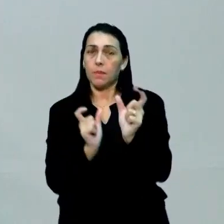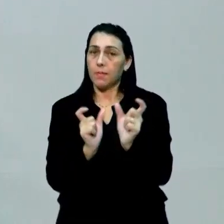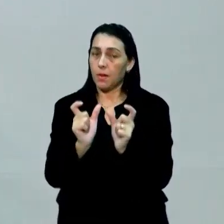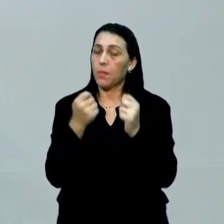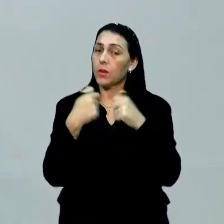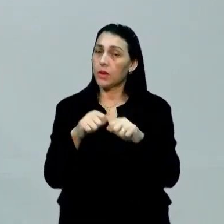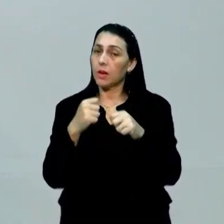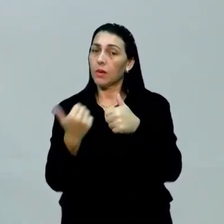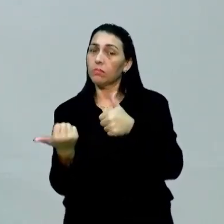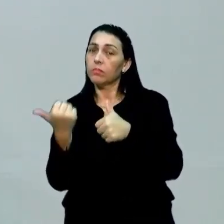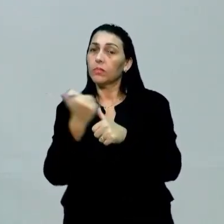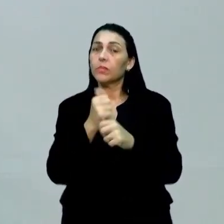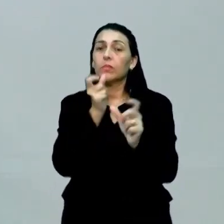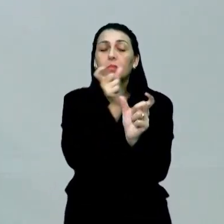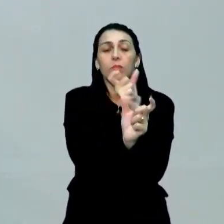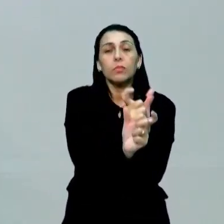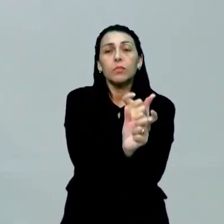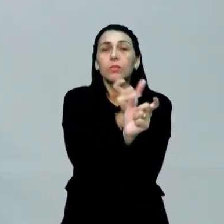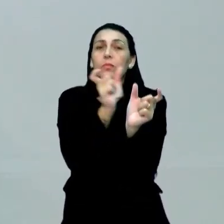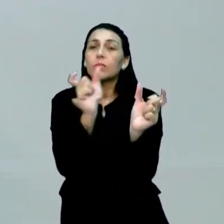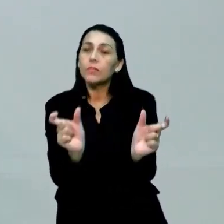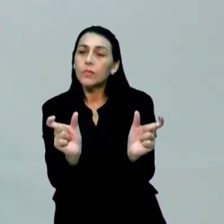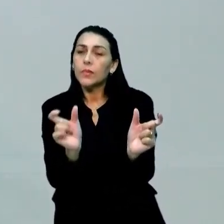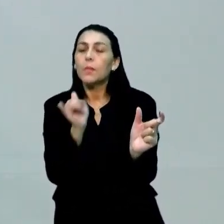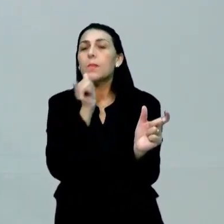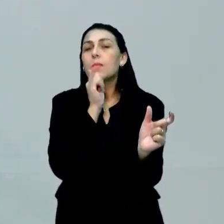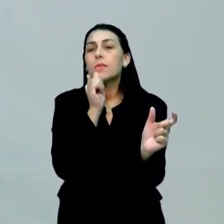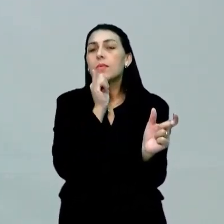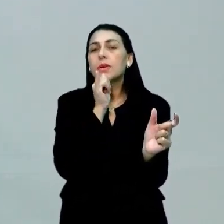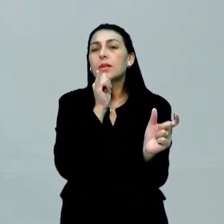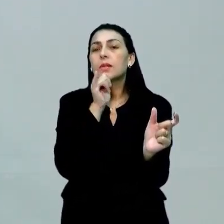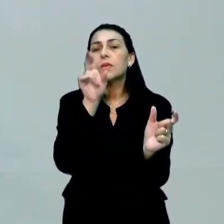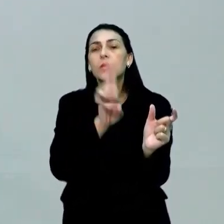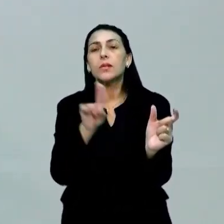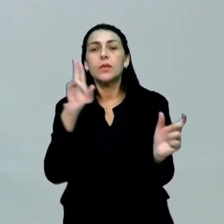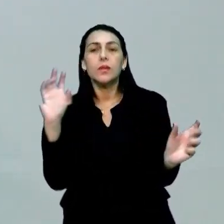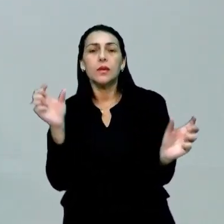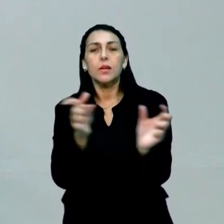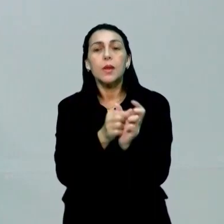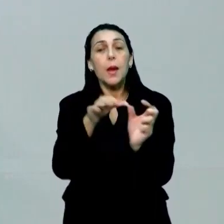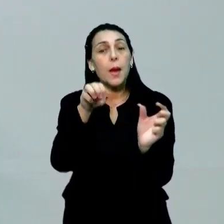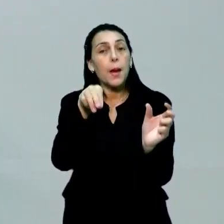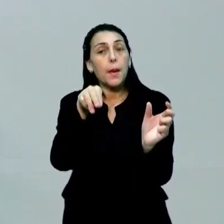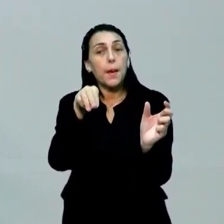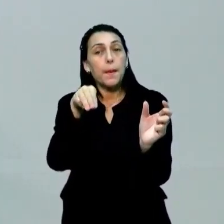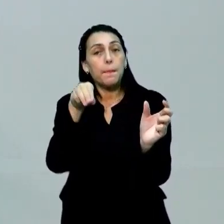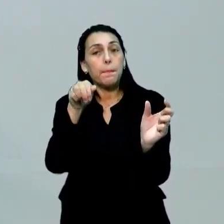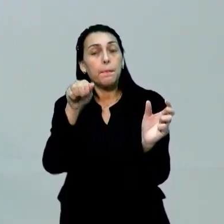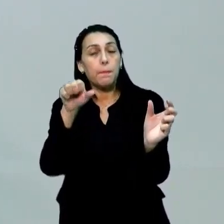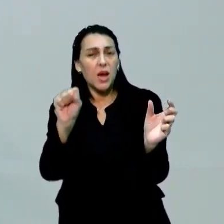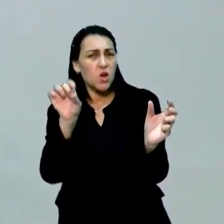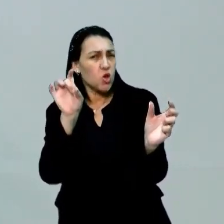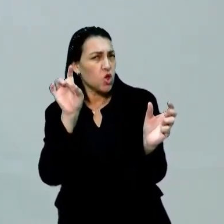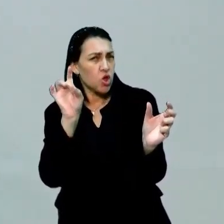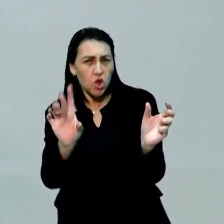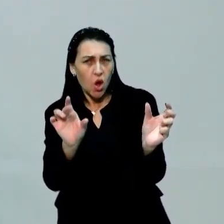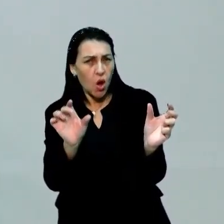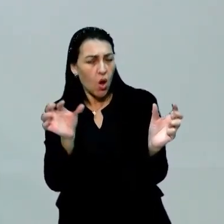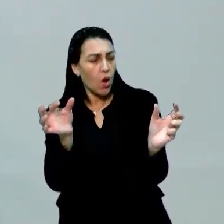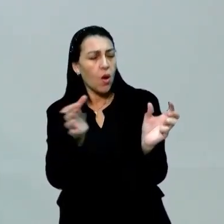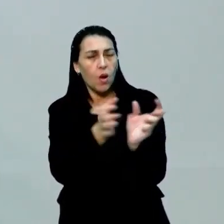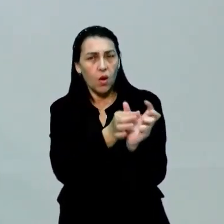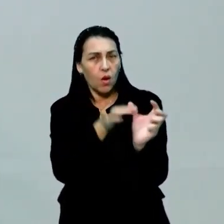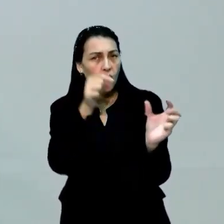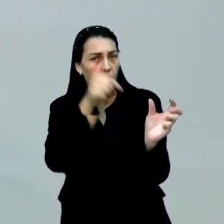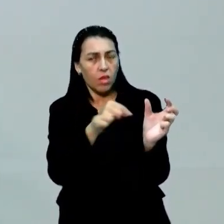podemos utilizar sinônimos. Por exemplo, se eu for usar o conectivo mas, eu só tenho esse conectivo com essa